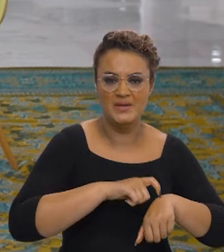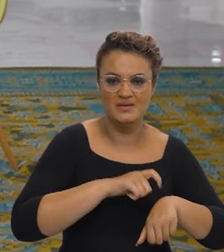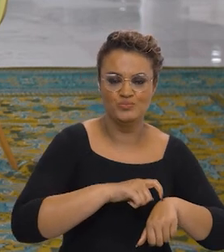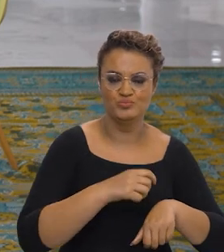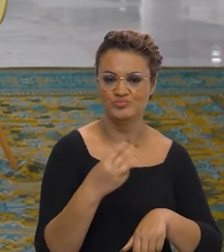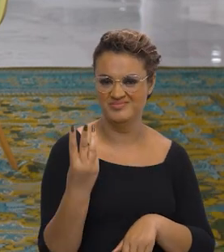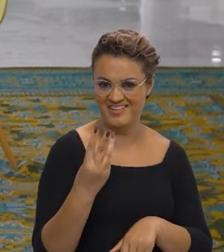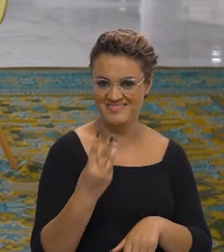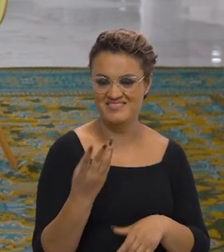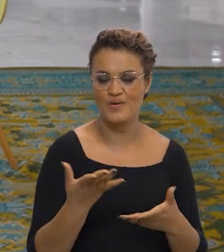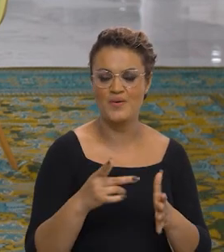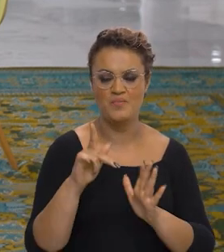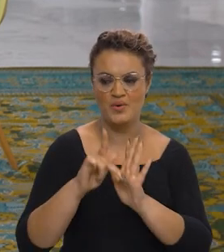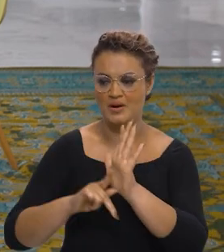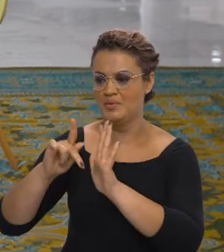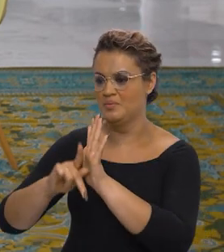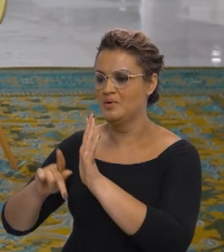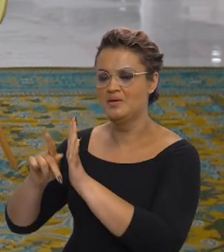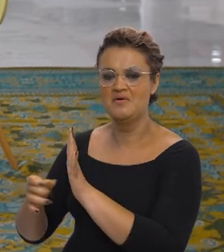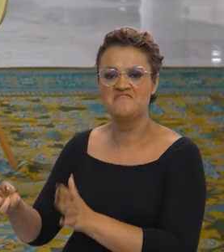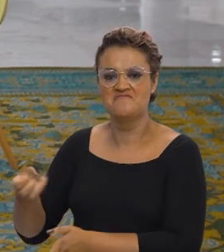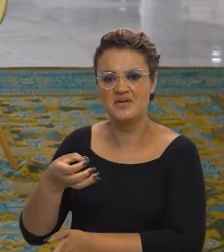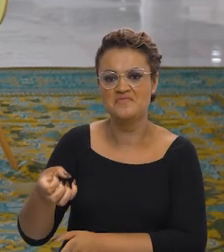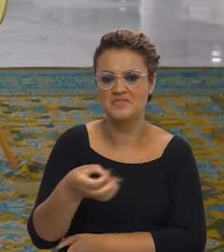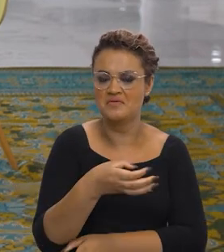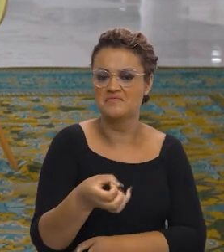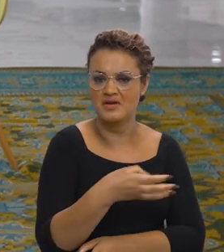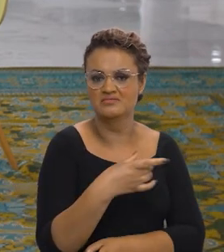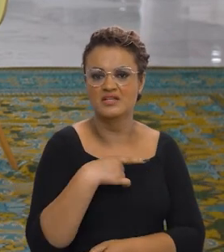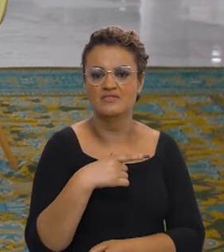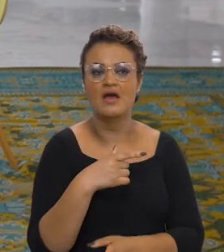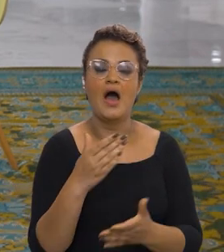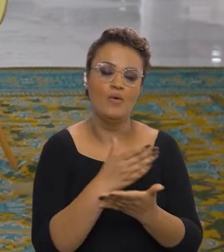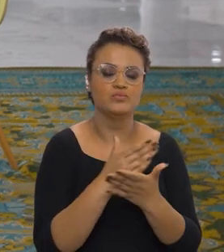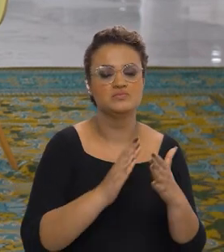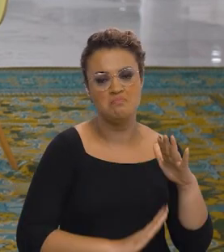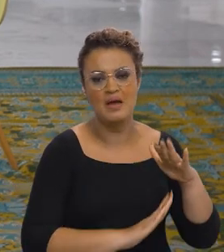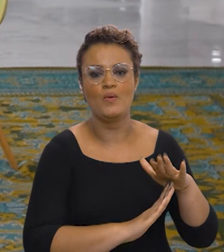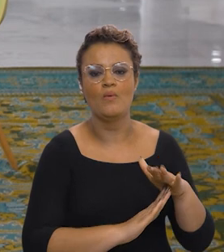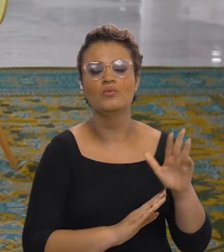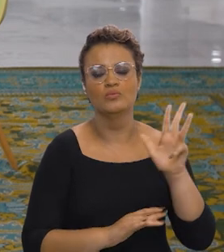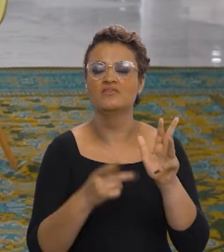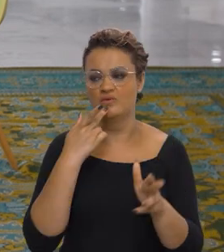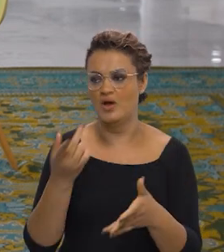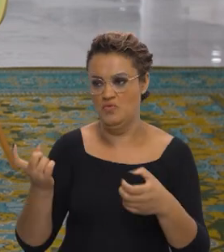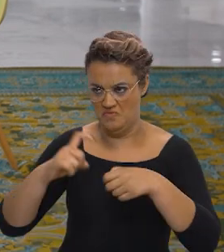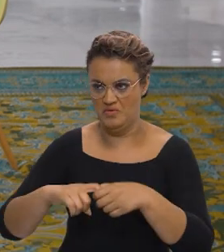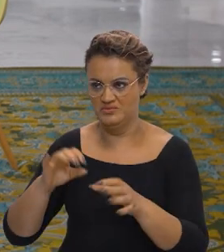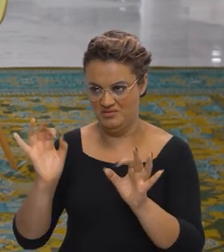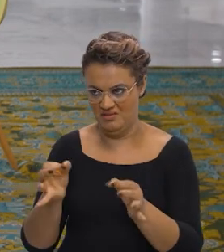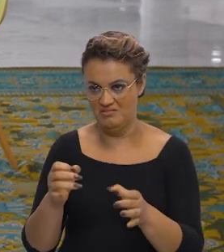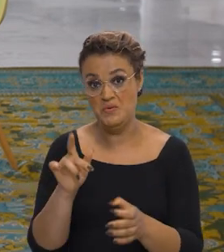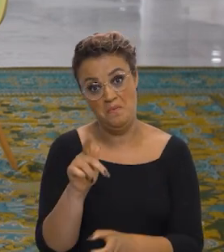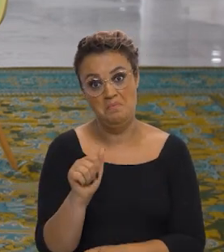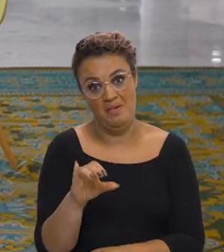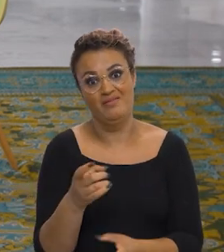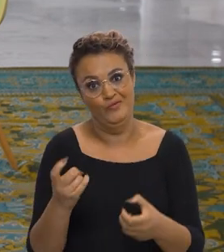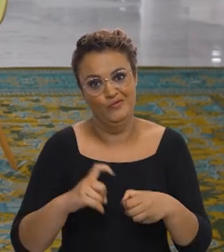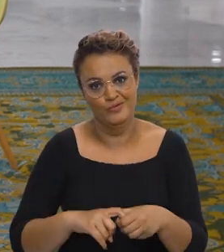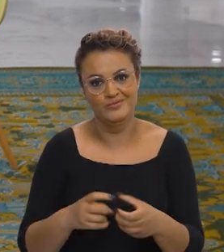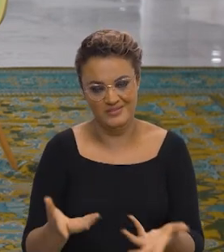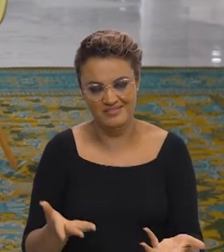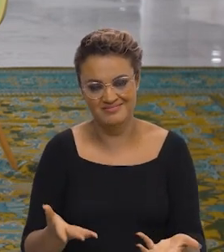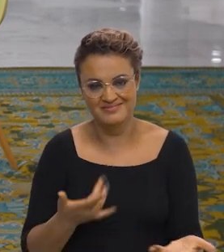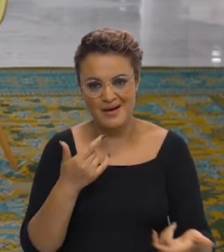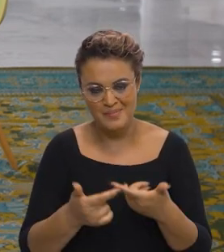terceiro mandato, vários programas, né? Que tinham sido descontinuados, o presidente falou, vamos voltar. O PAC não podia ficar